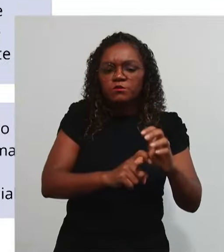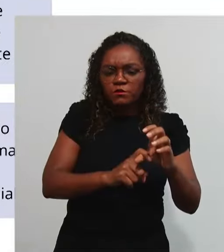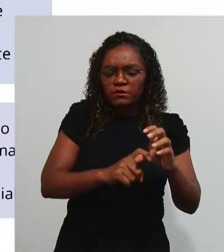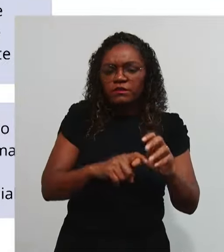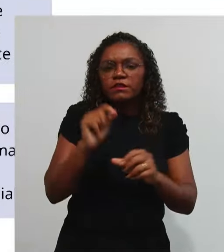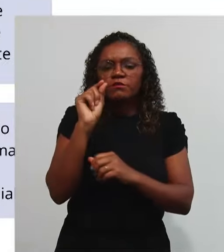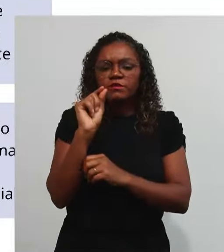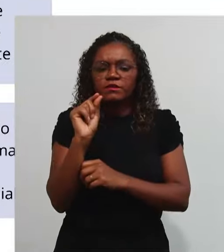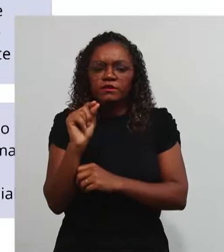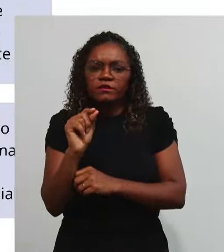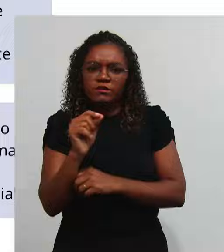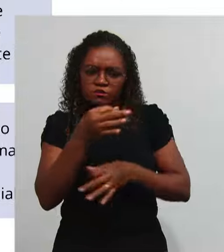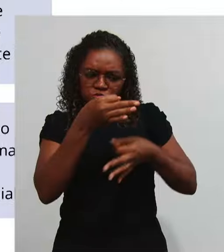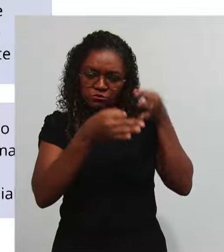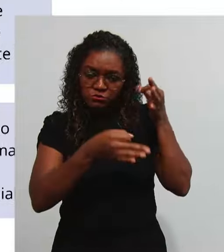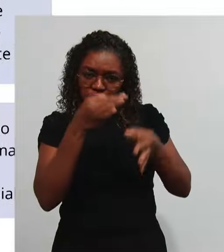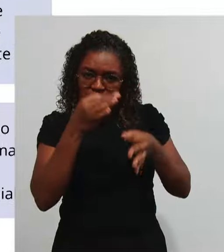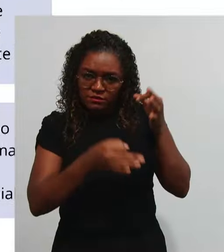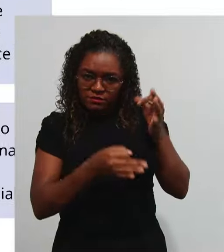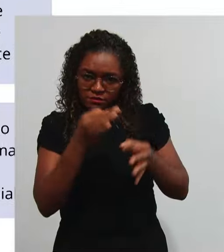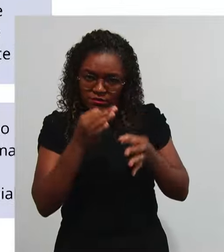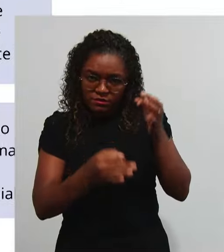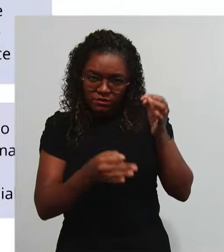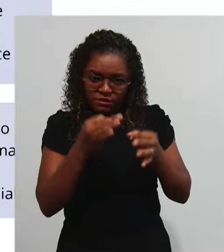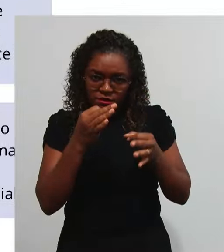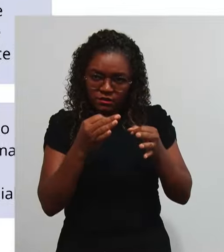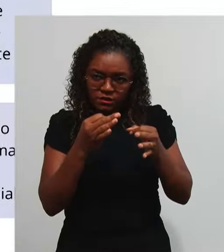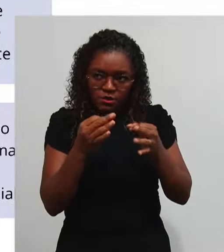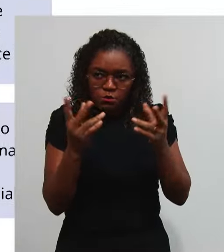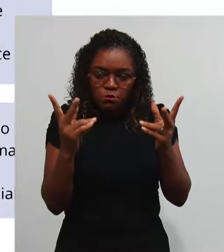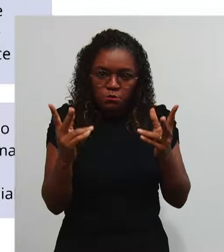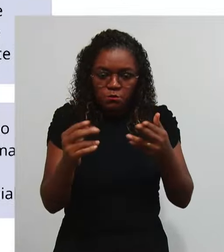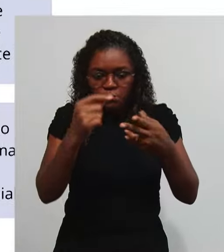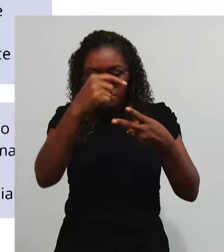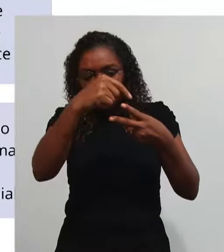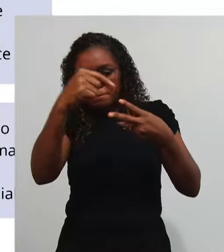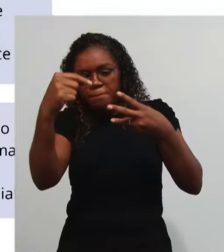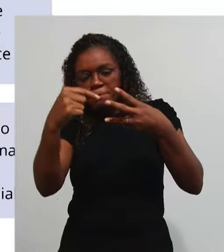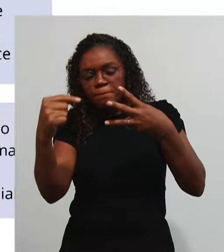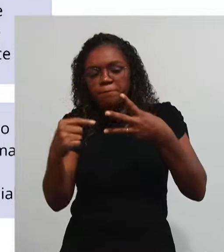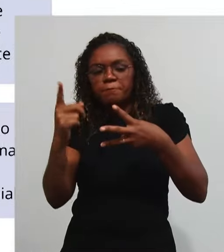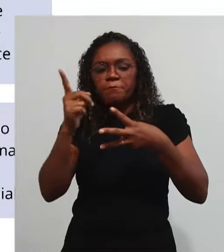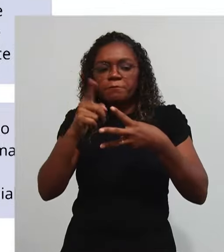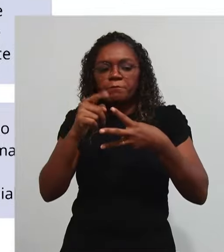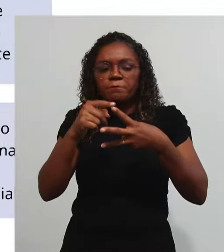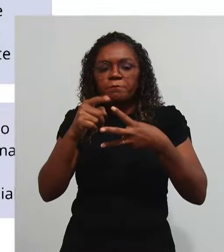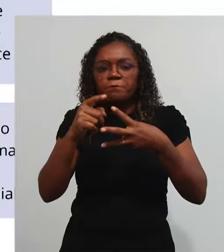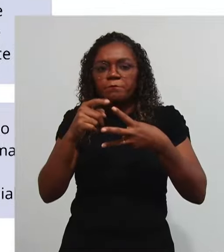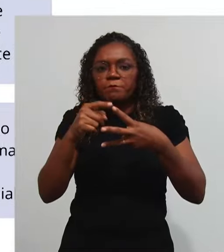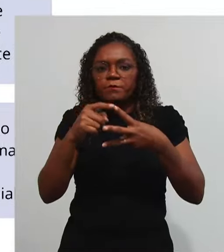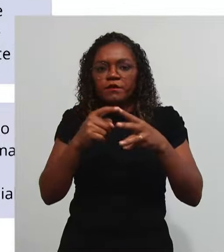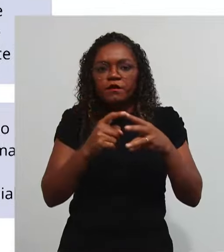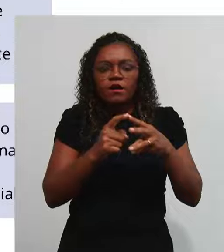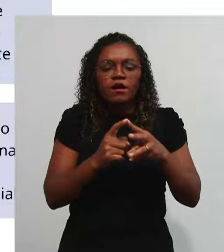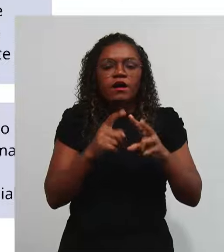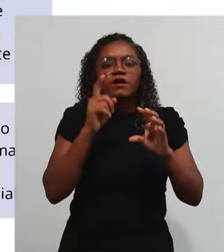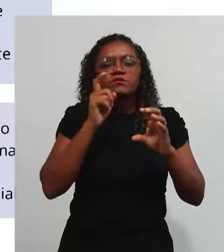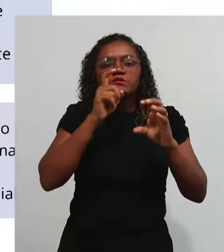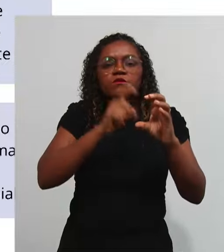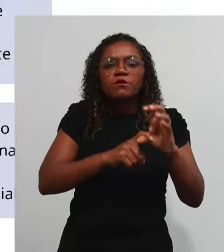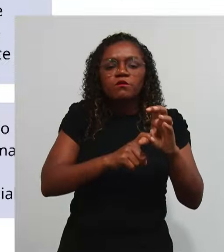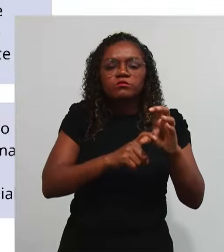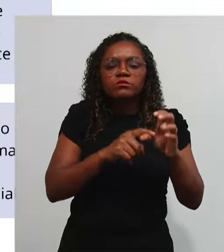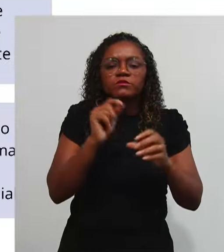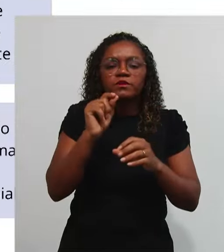Julgadas De acordo Com três Inferências Primeira Inferência Contas Regulares São aquelas Que